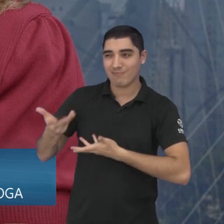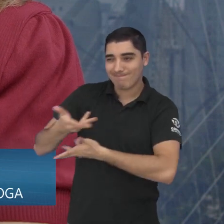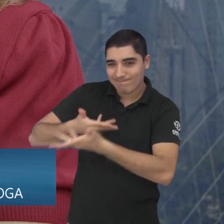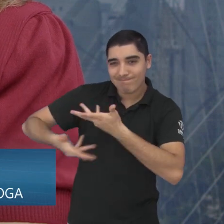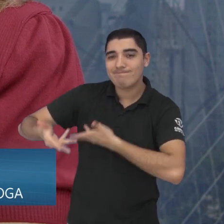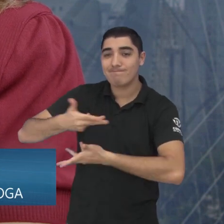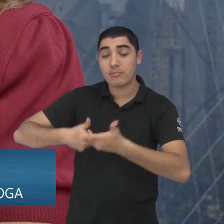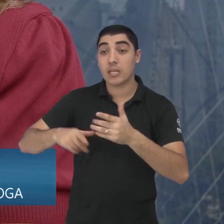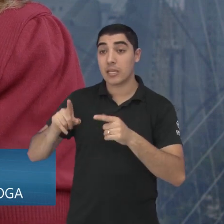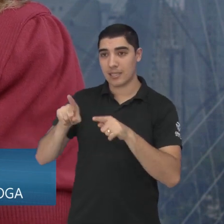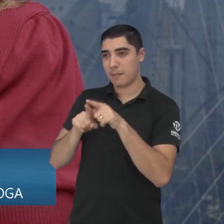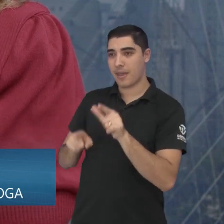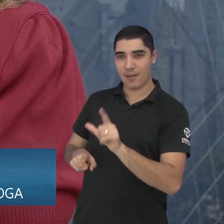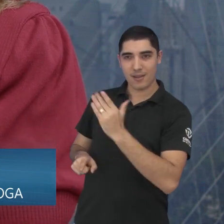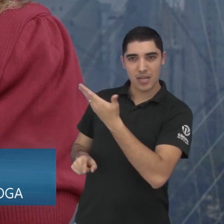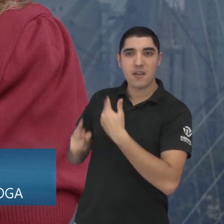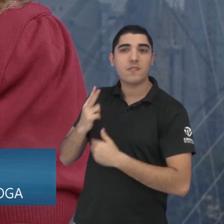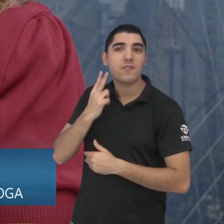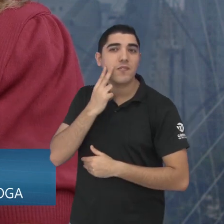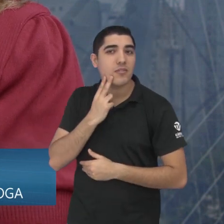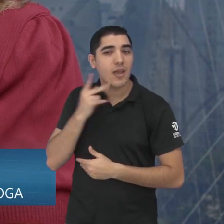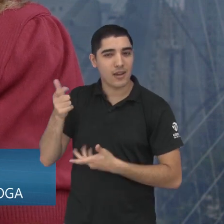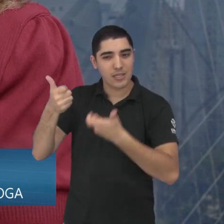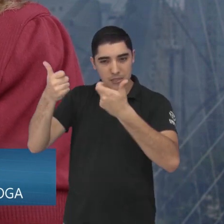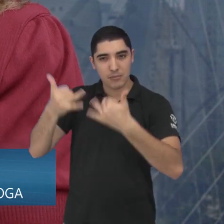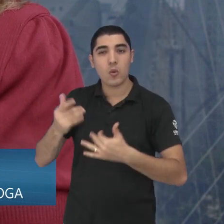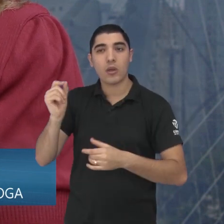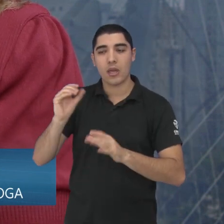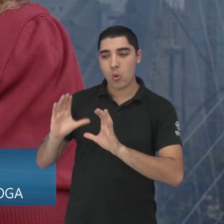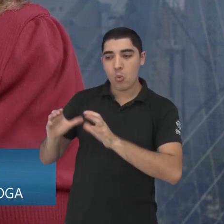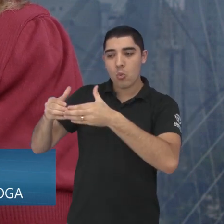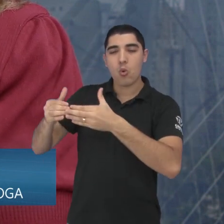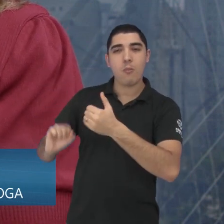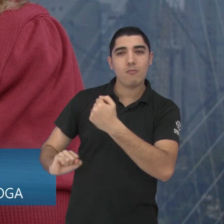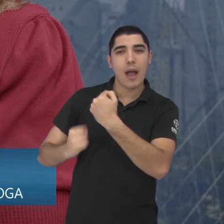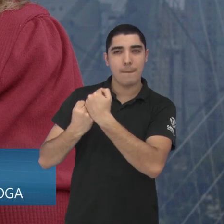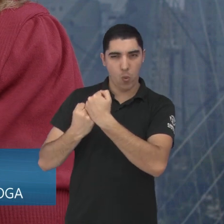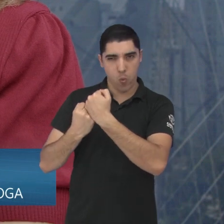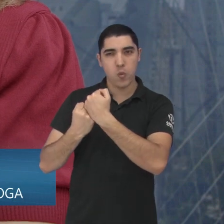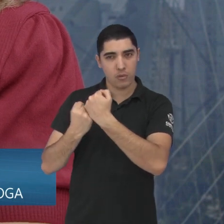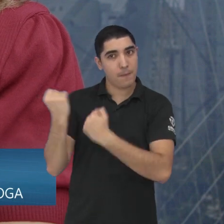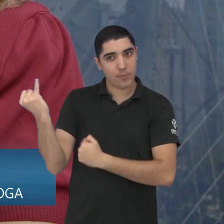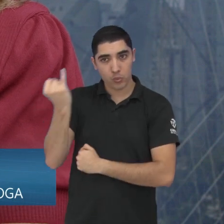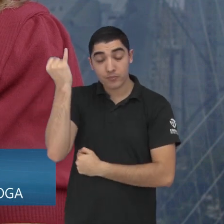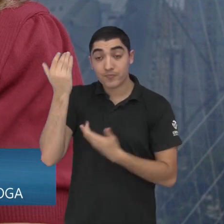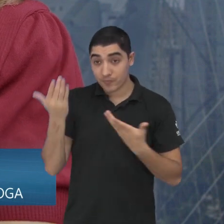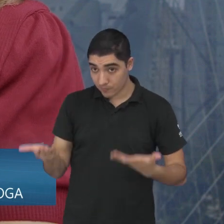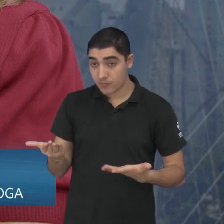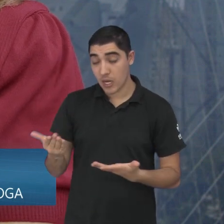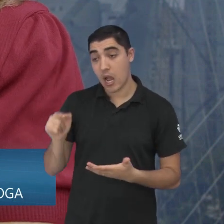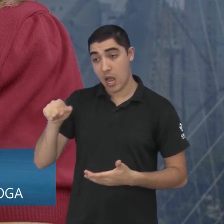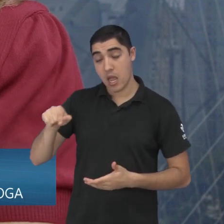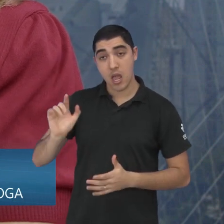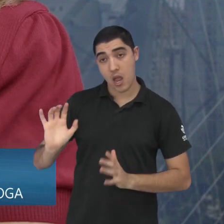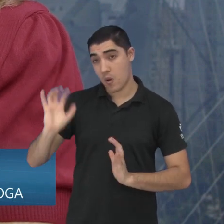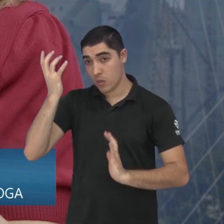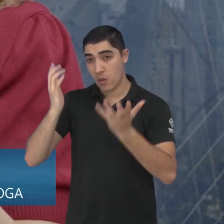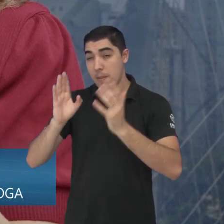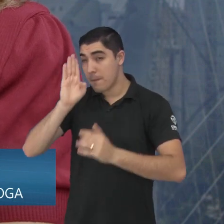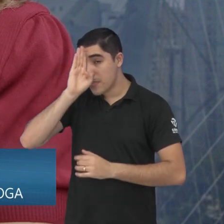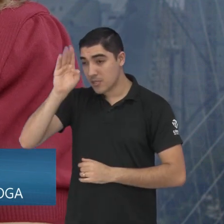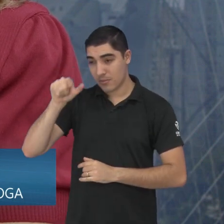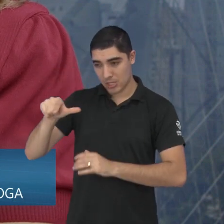todo. A rede de apoio que a Viviane comentou, o quanto é importante também neste momento, né? Então, tudo isso faz com que